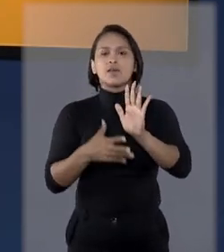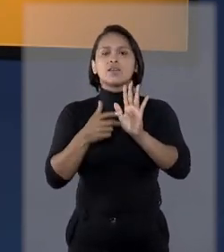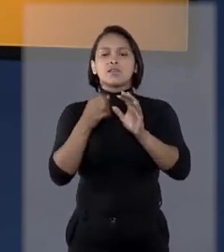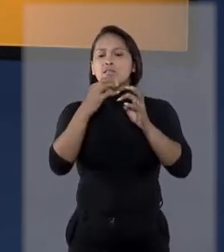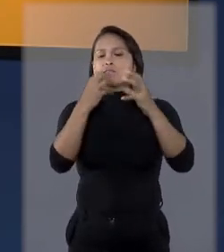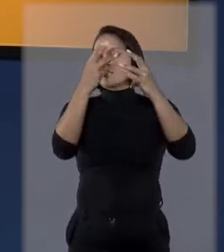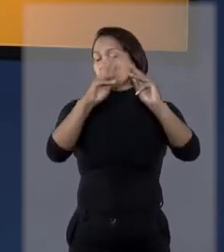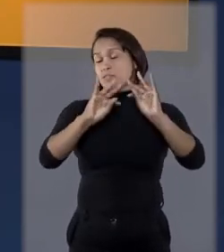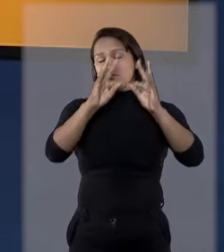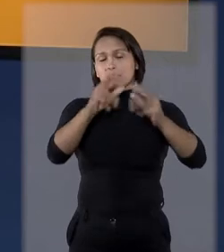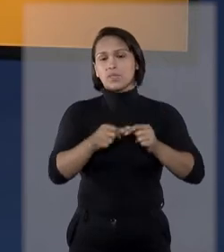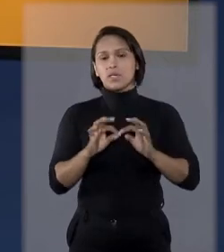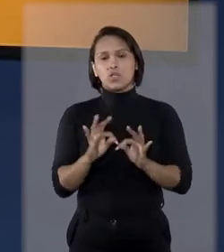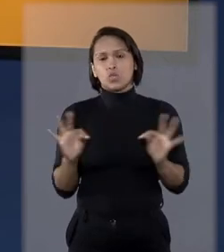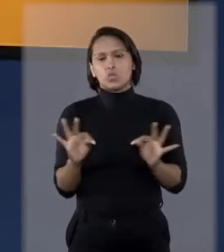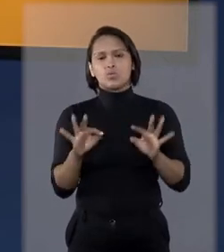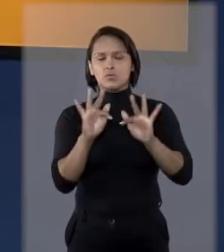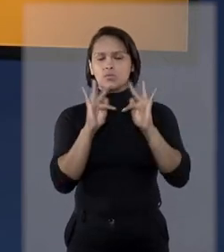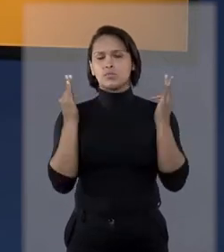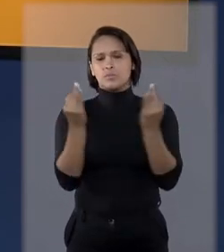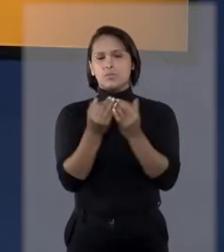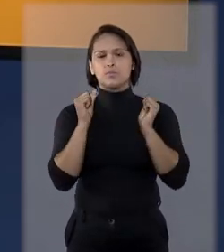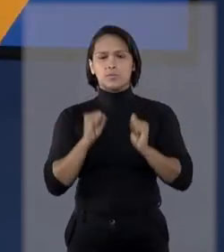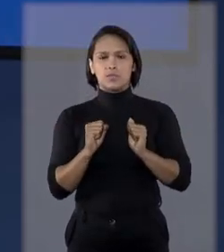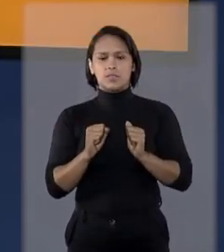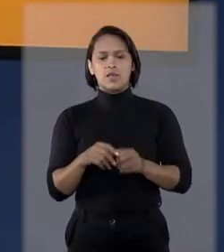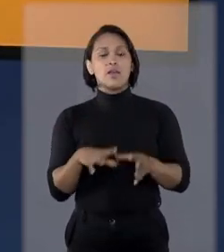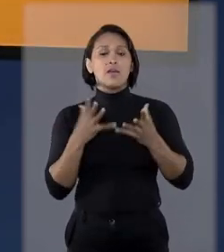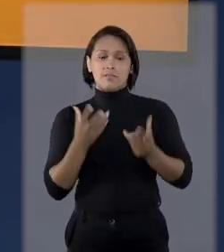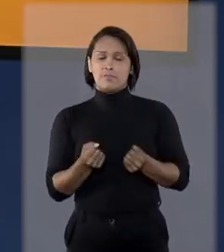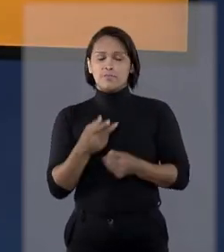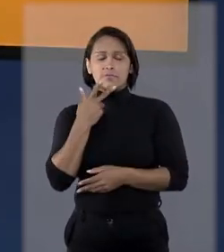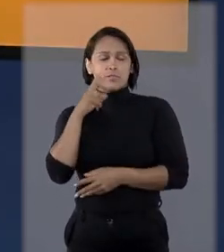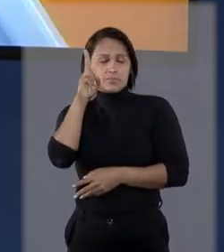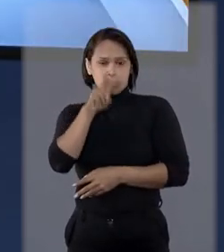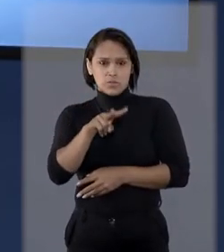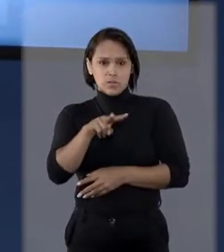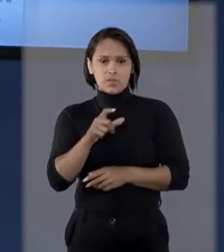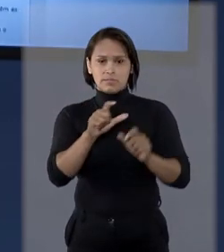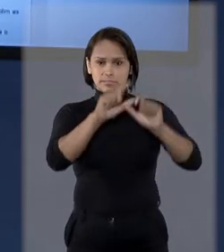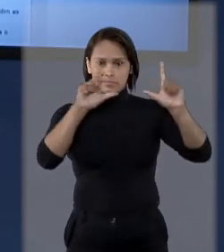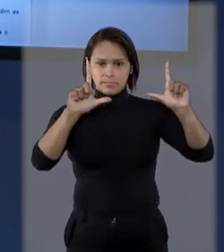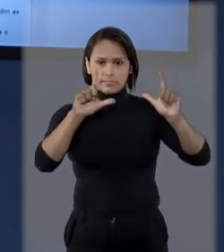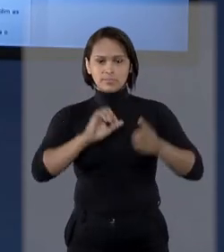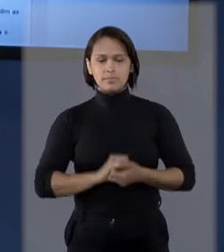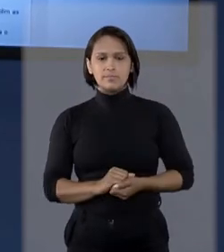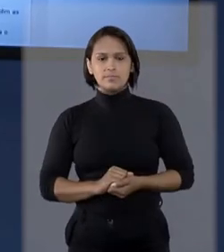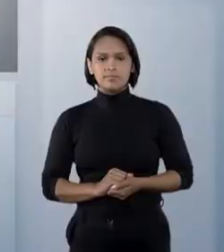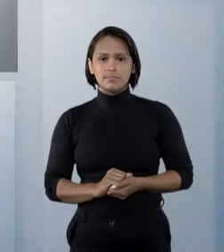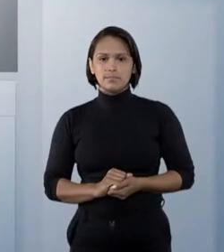ou até extinguir o poder familiar. Vamos então dar uma olhadinha aqui no nosso telão?